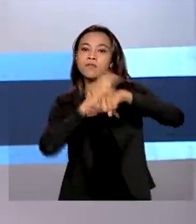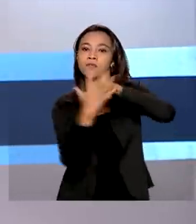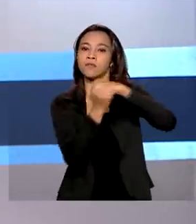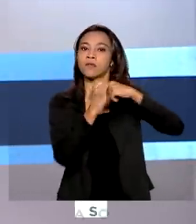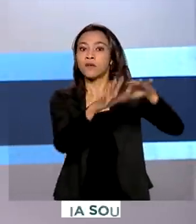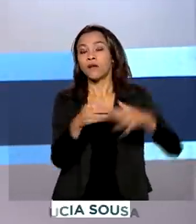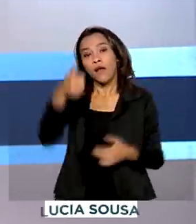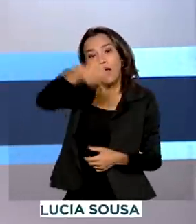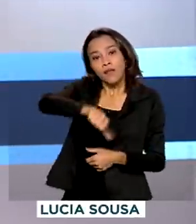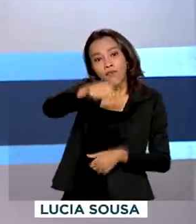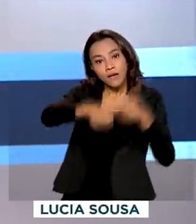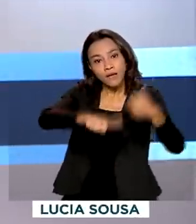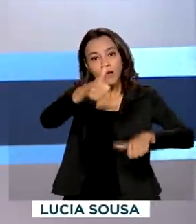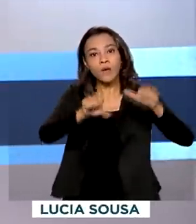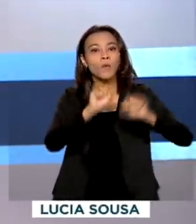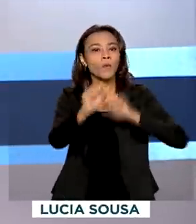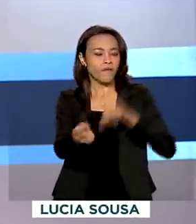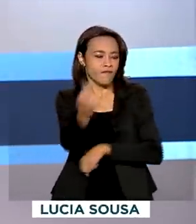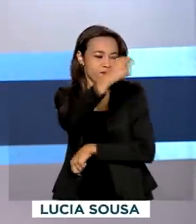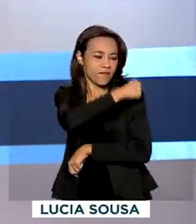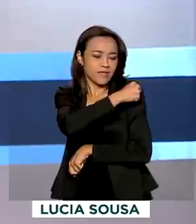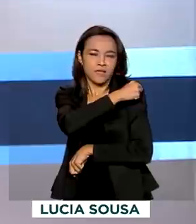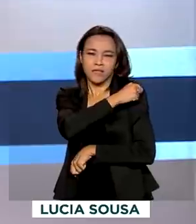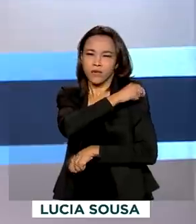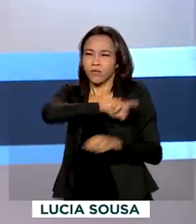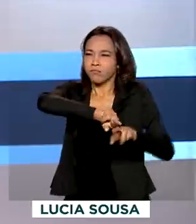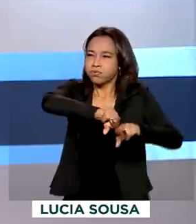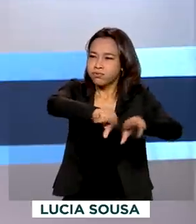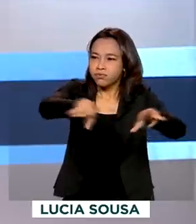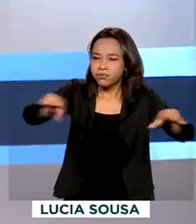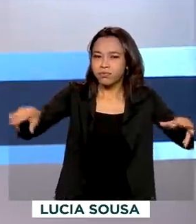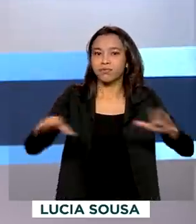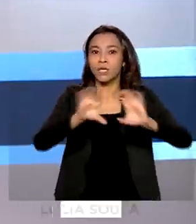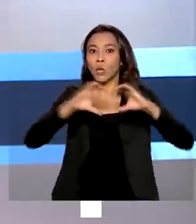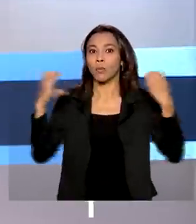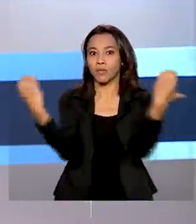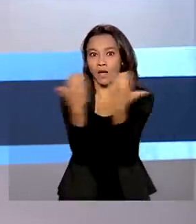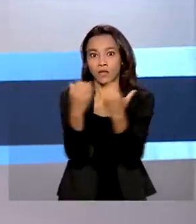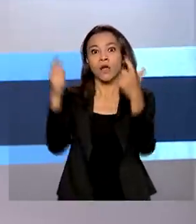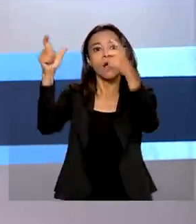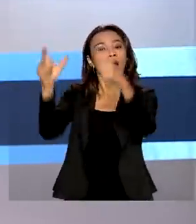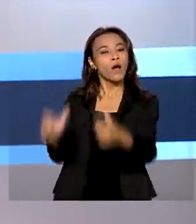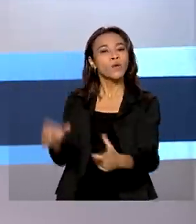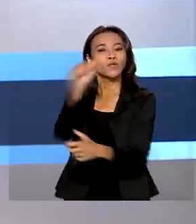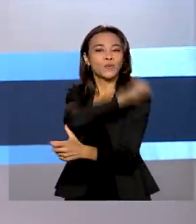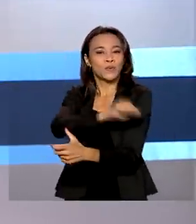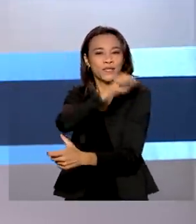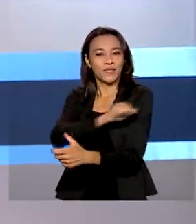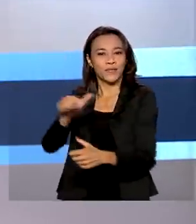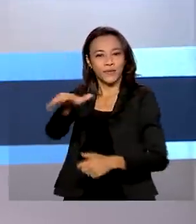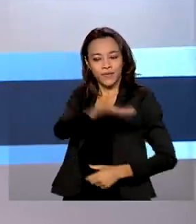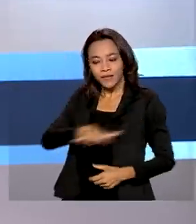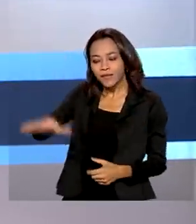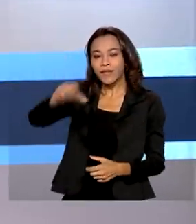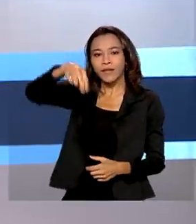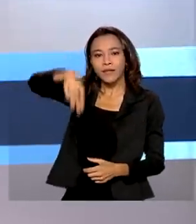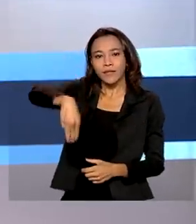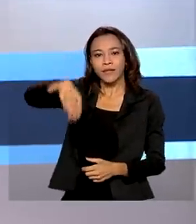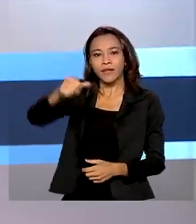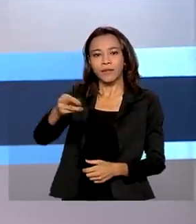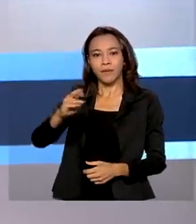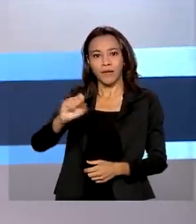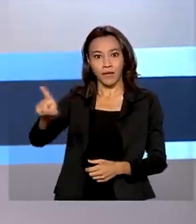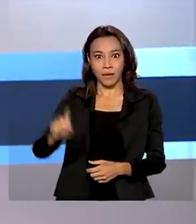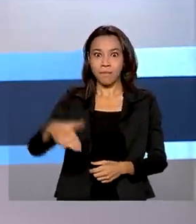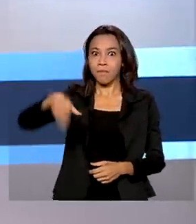avaliar a eficácia da vacinação em massa em comunidades, foi realizada no Complexo da Maré, no Rio de Janeiro, uma campanha que imunizou mais